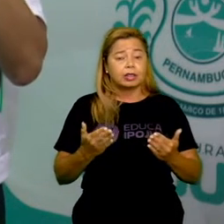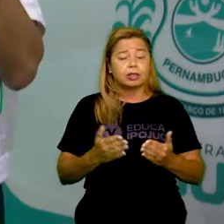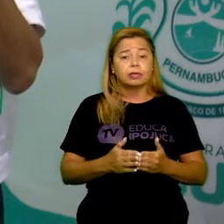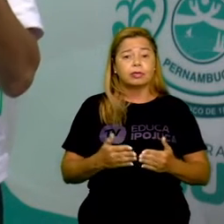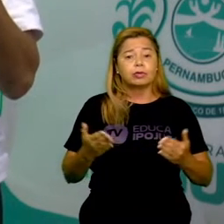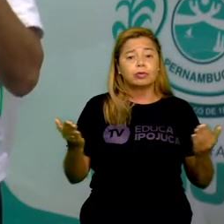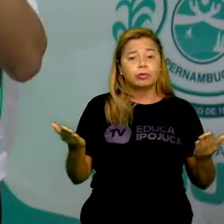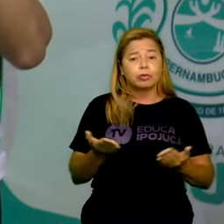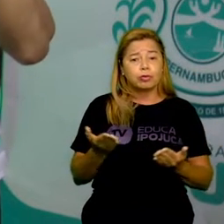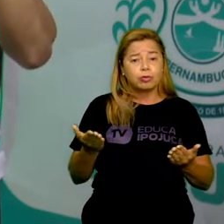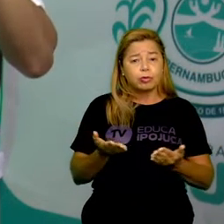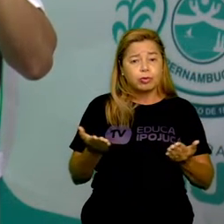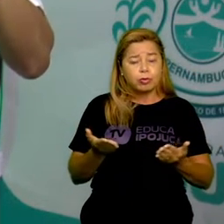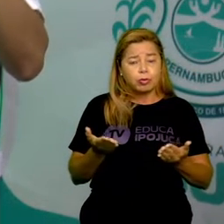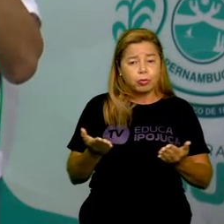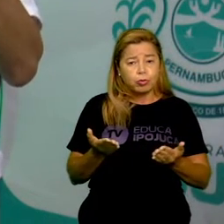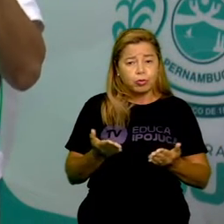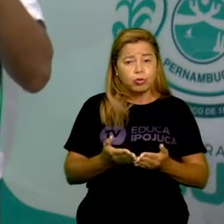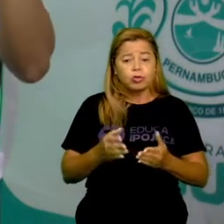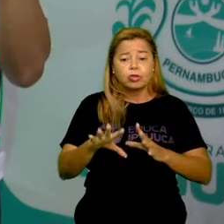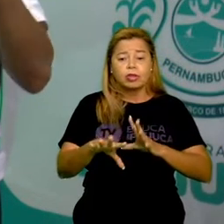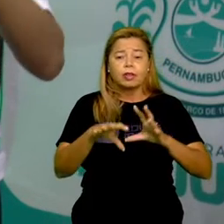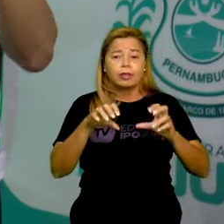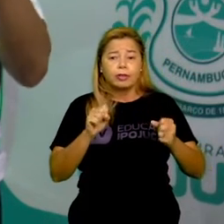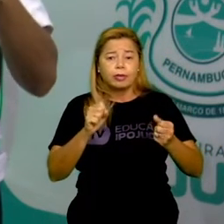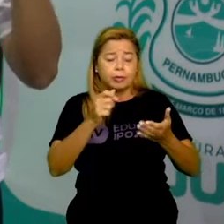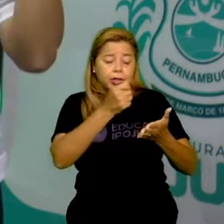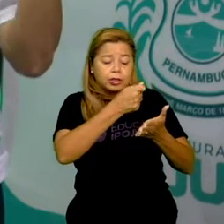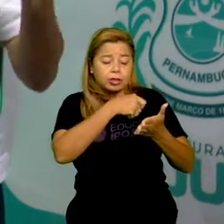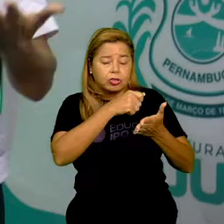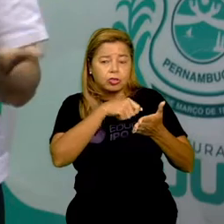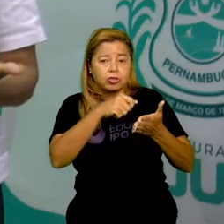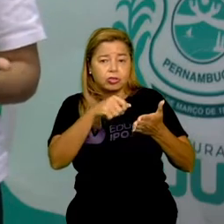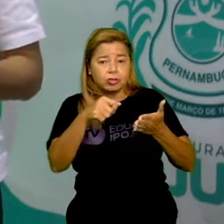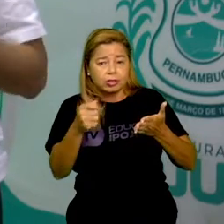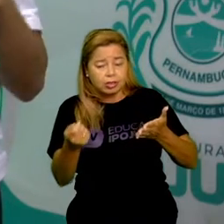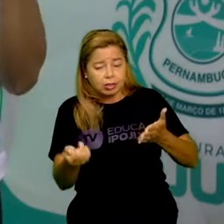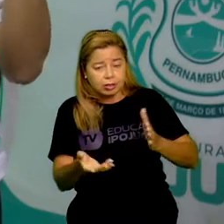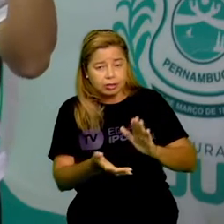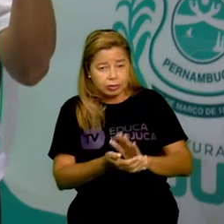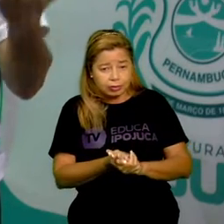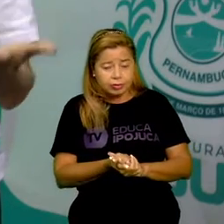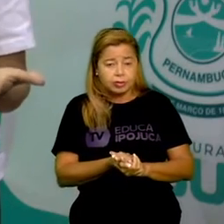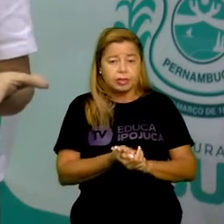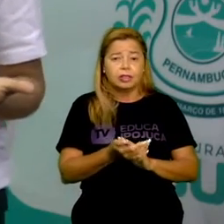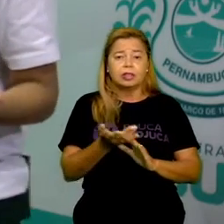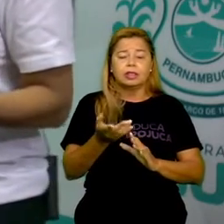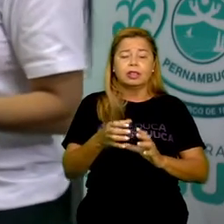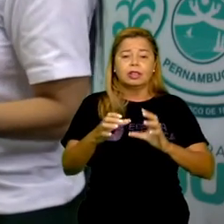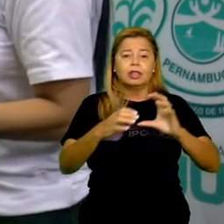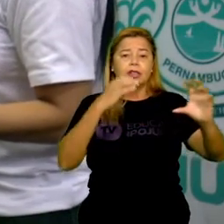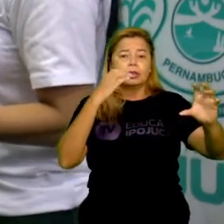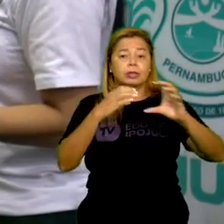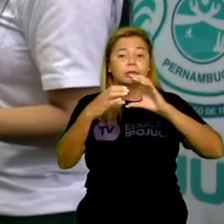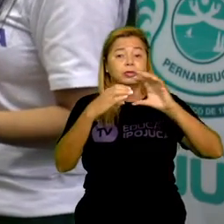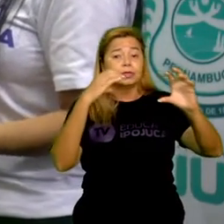forma de escrita que faz com que as pessoas possam se comunicar entre si.